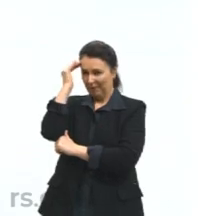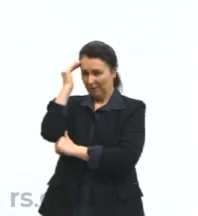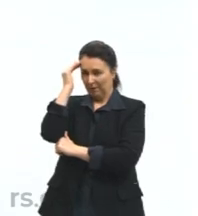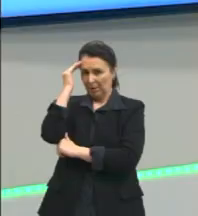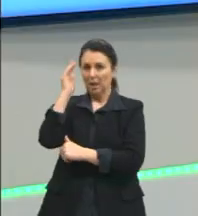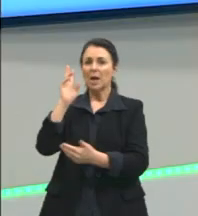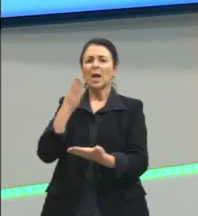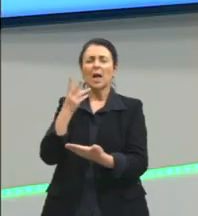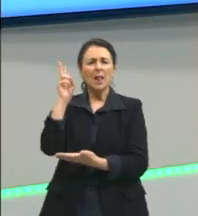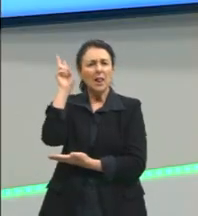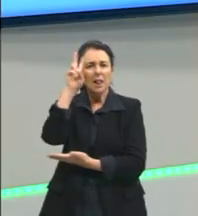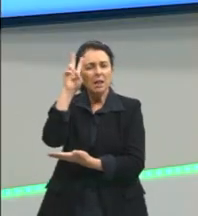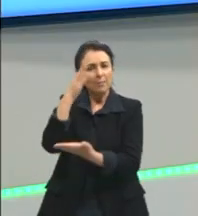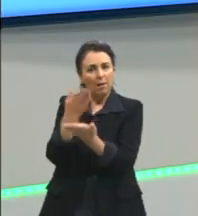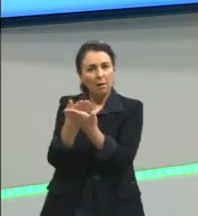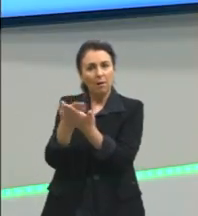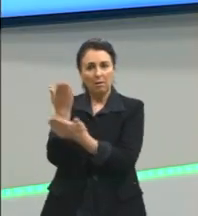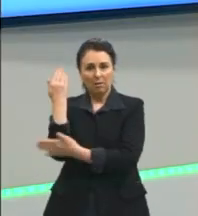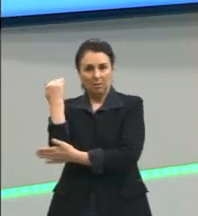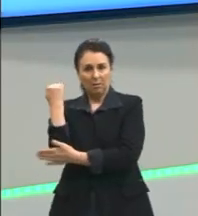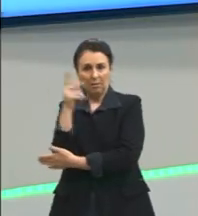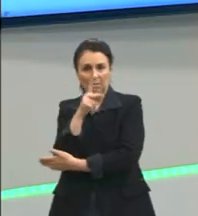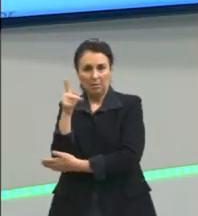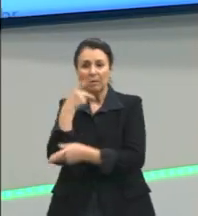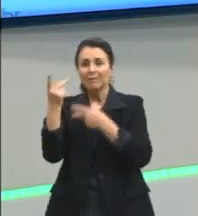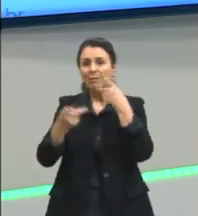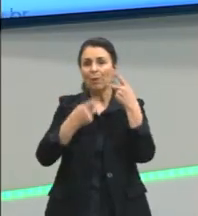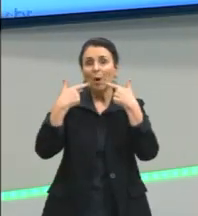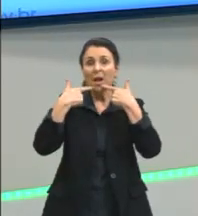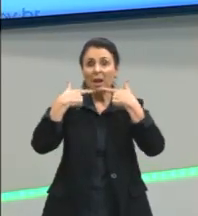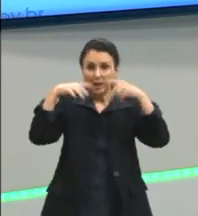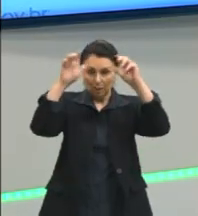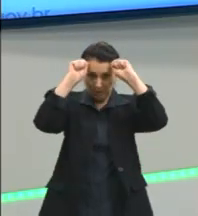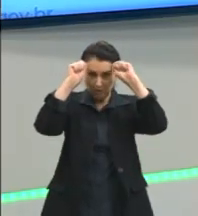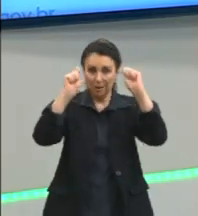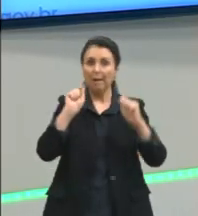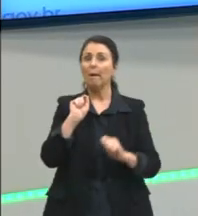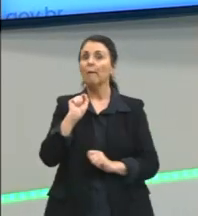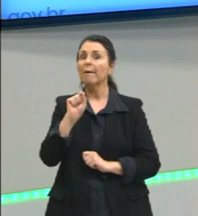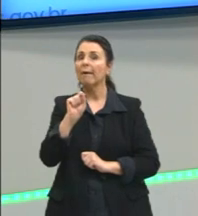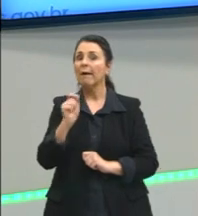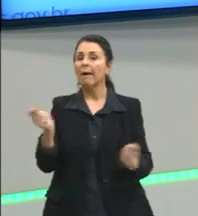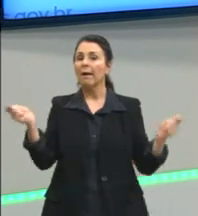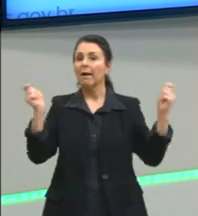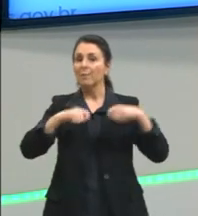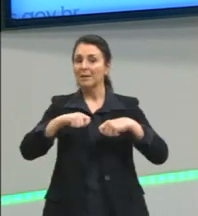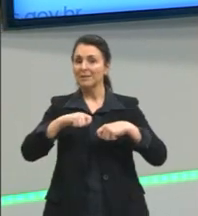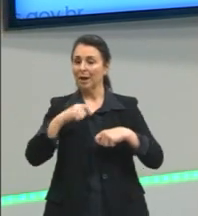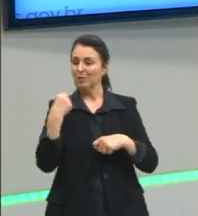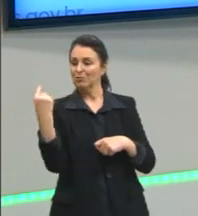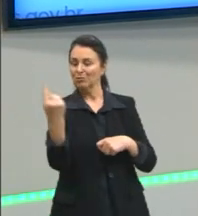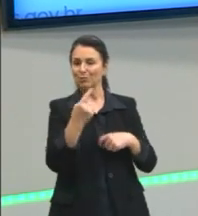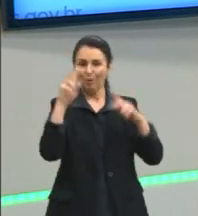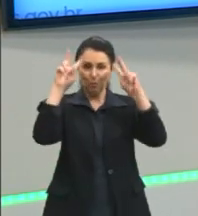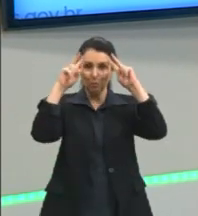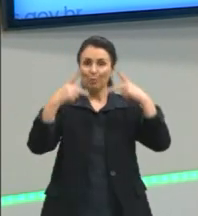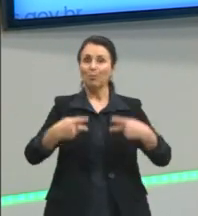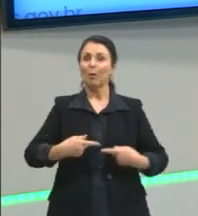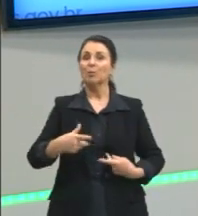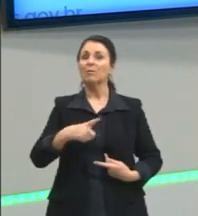passada eu comentei com vocês que linguagem é a capacidade que os humanos têm de se comunicar?